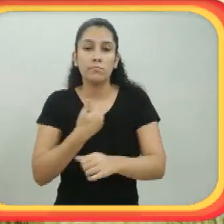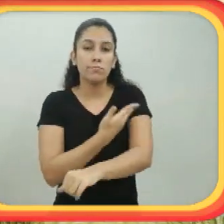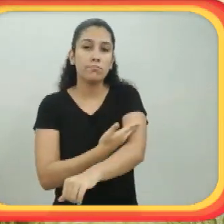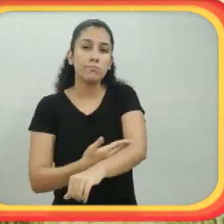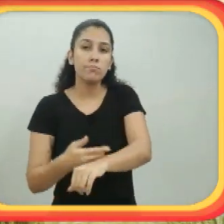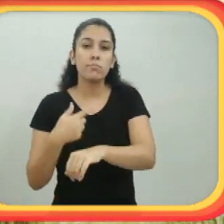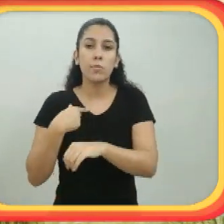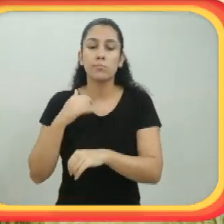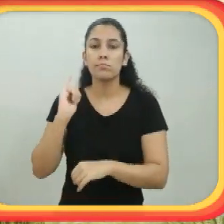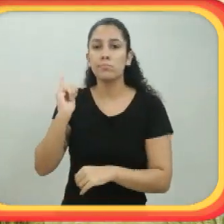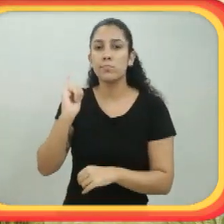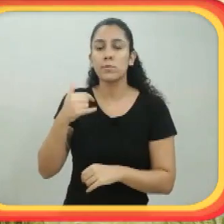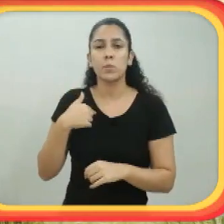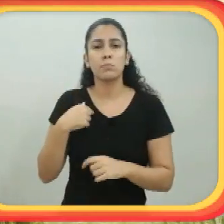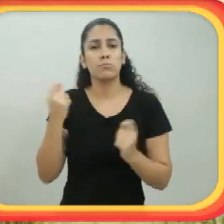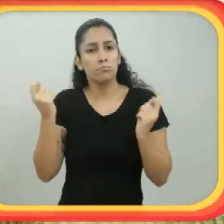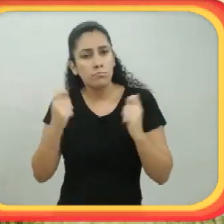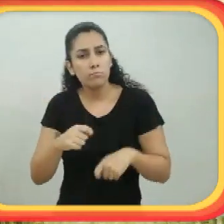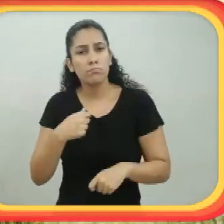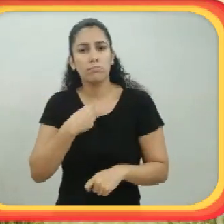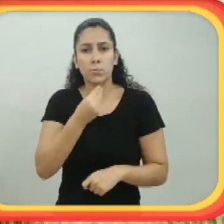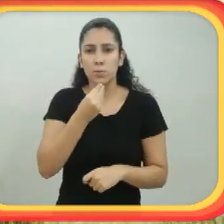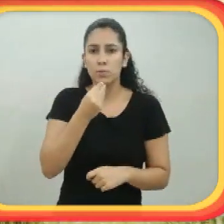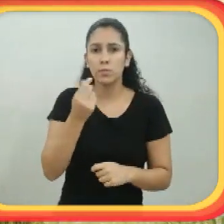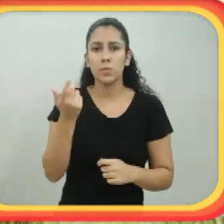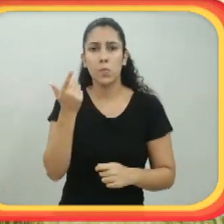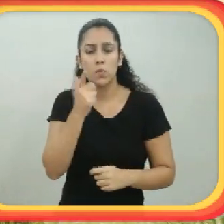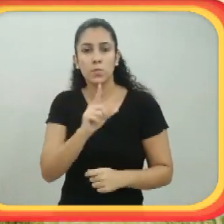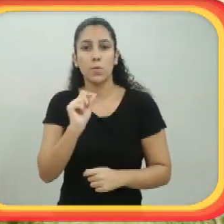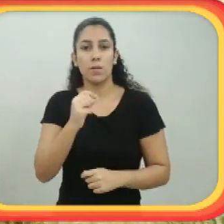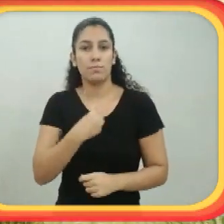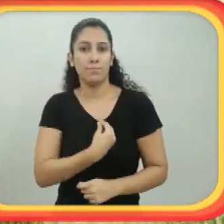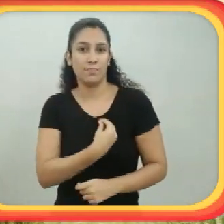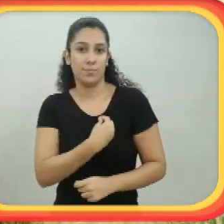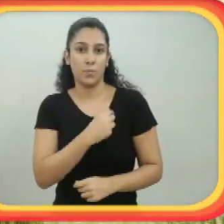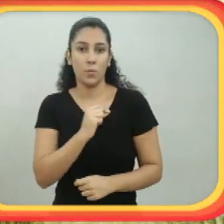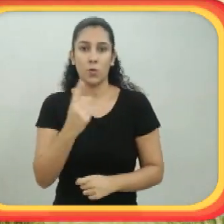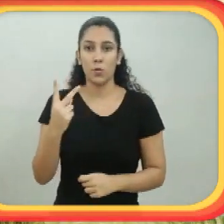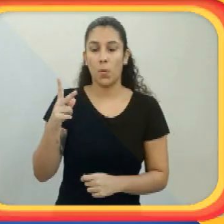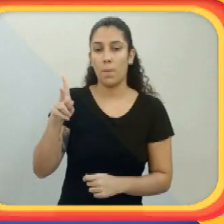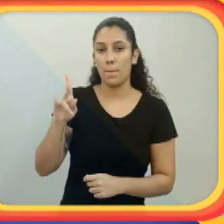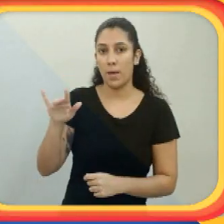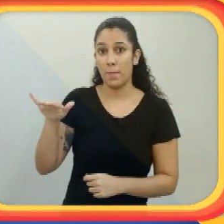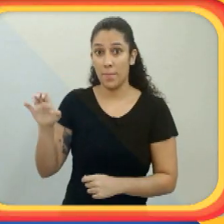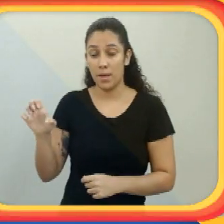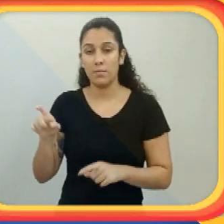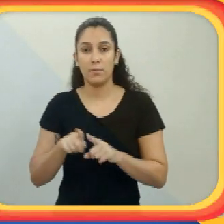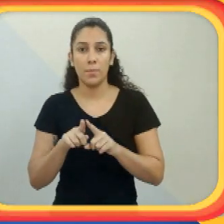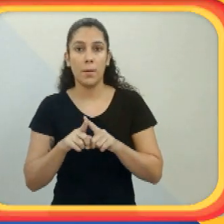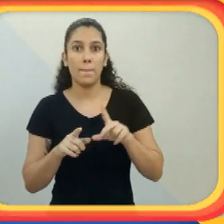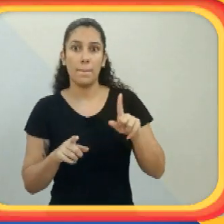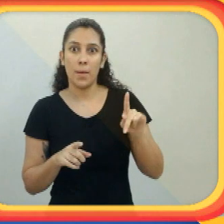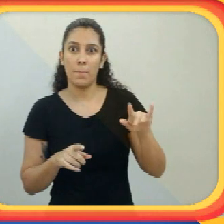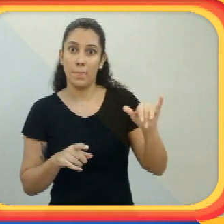financeiro e emocional que eu precisava. Eu costumo dizer que eu